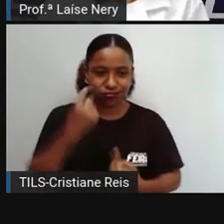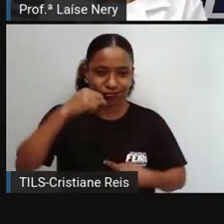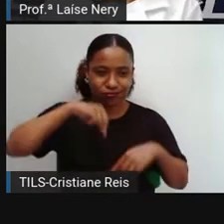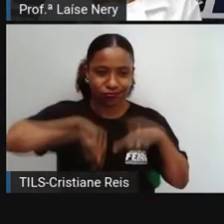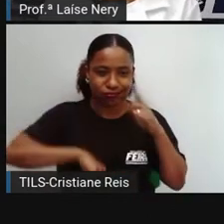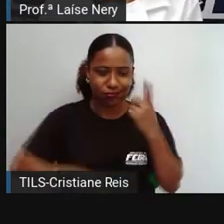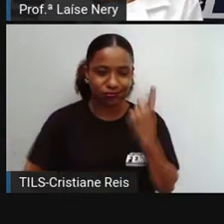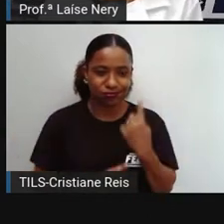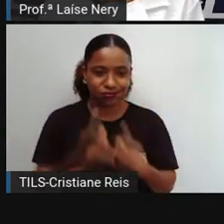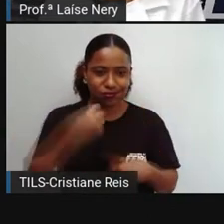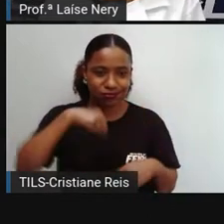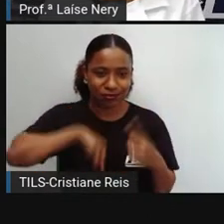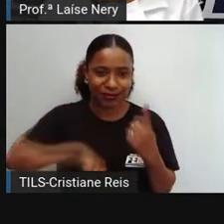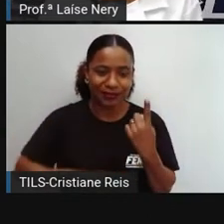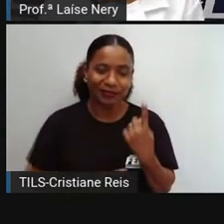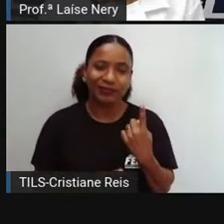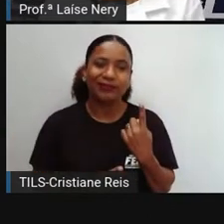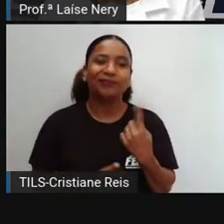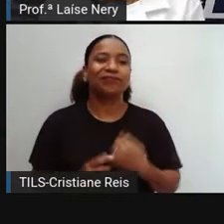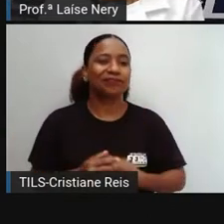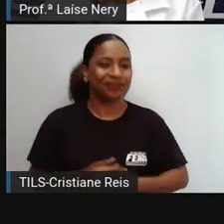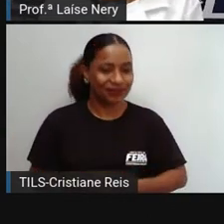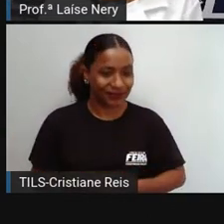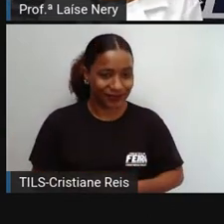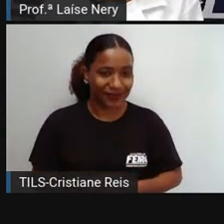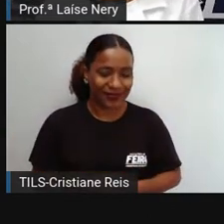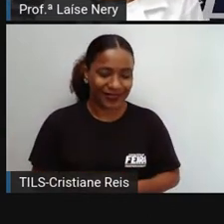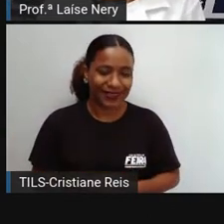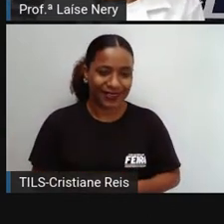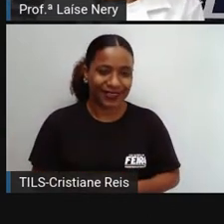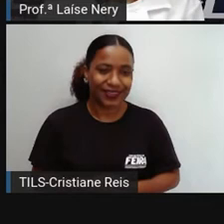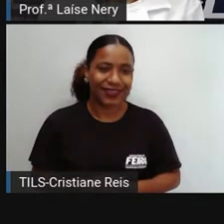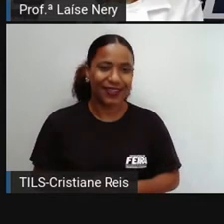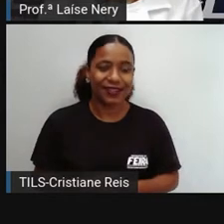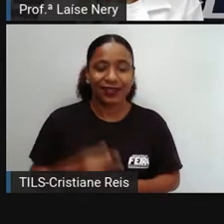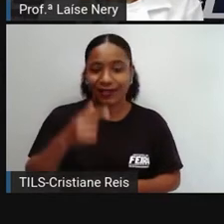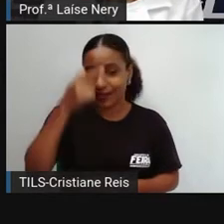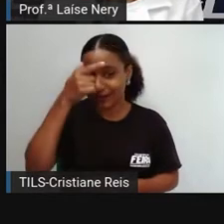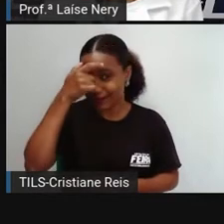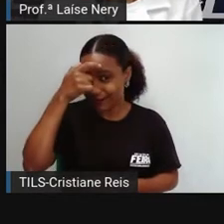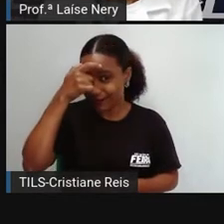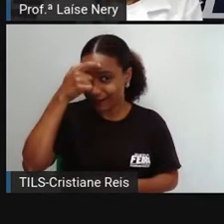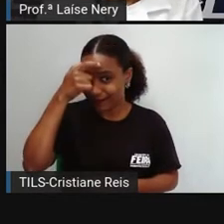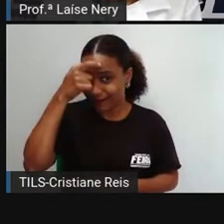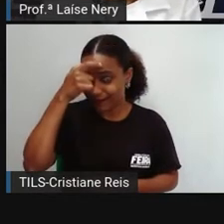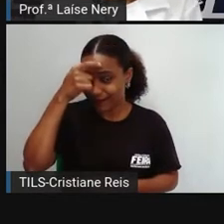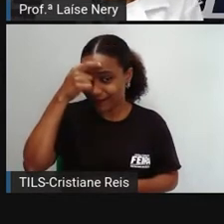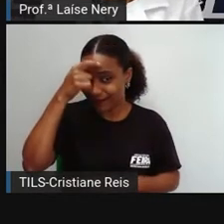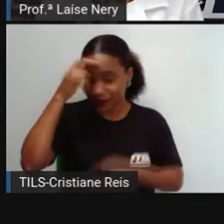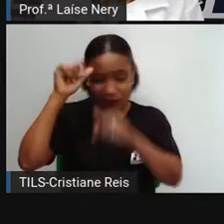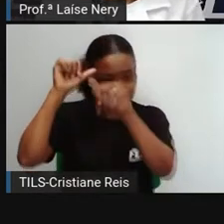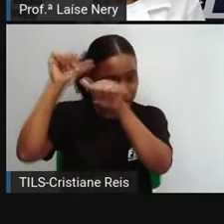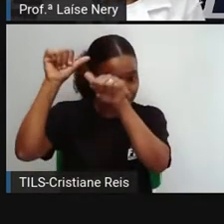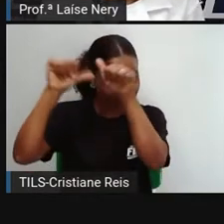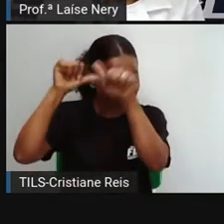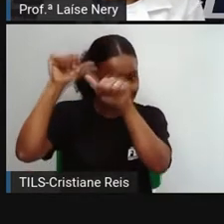quantidade de hormônios também exerce uma grande influência na mente, no